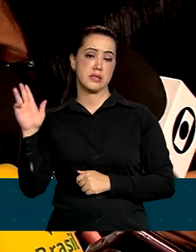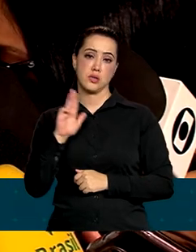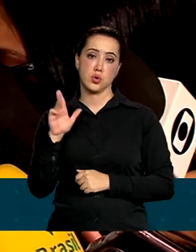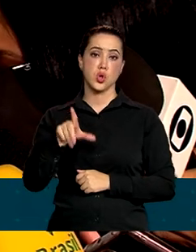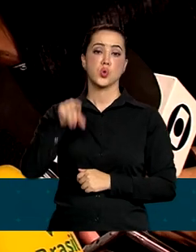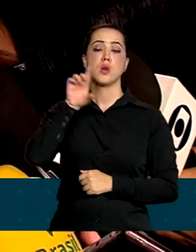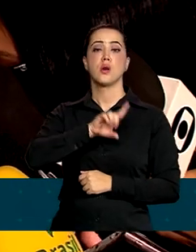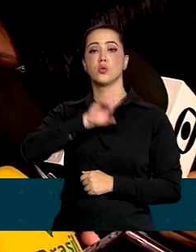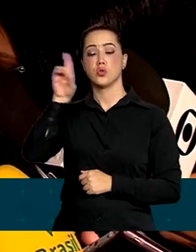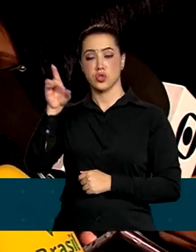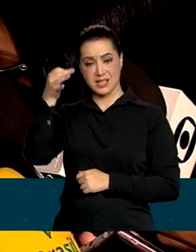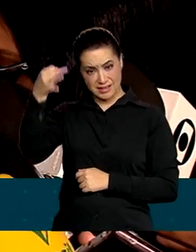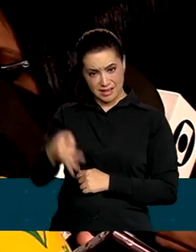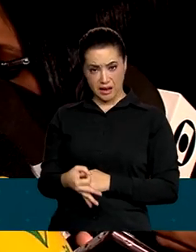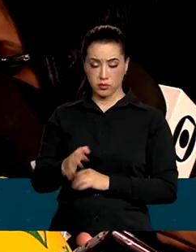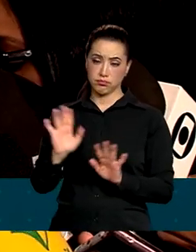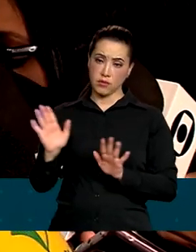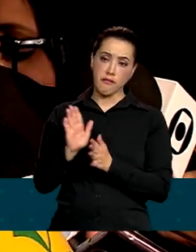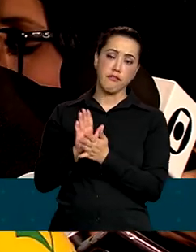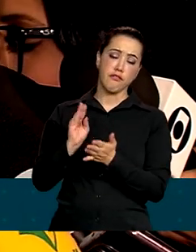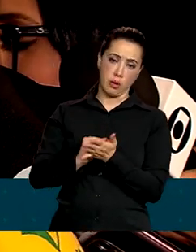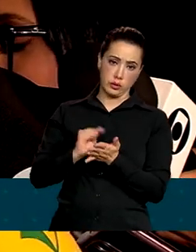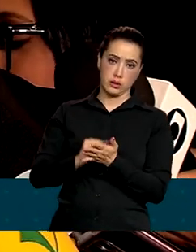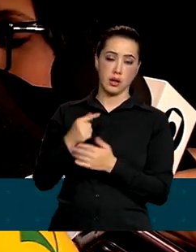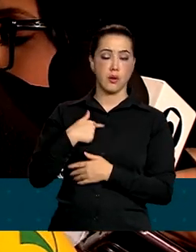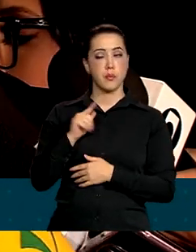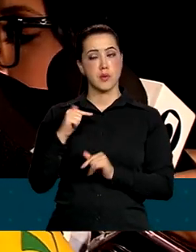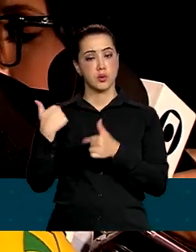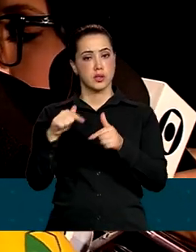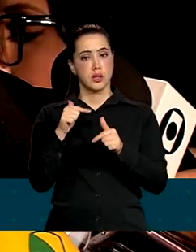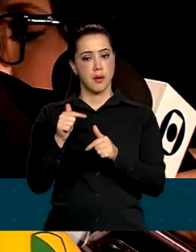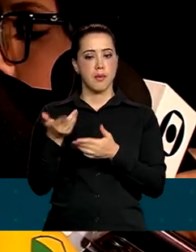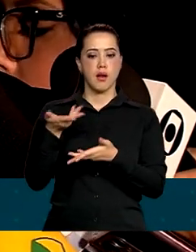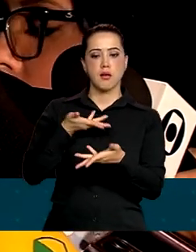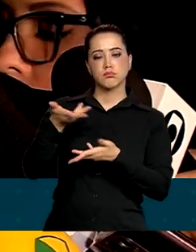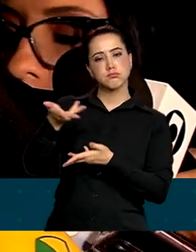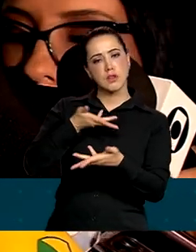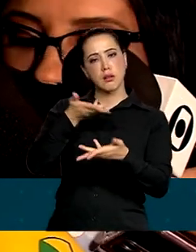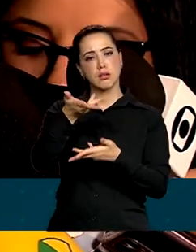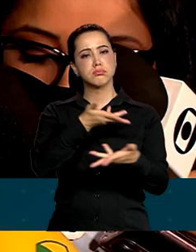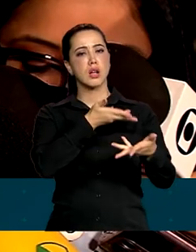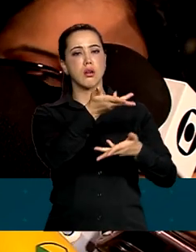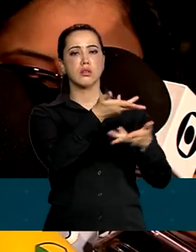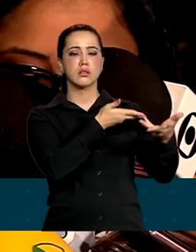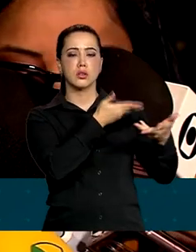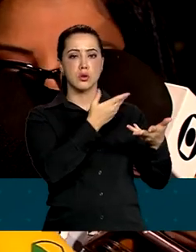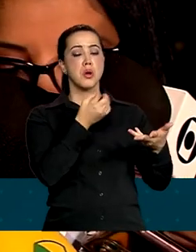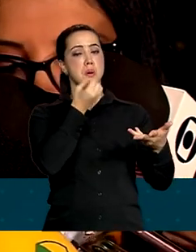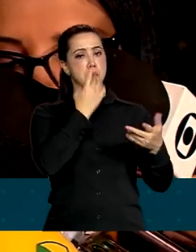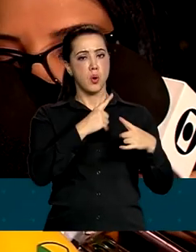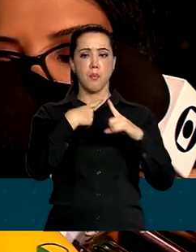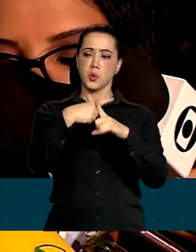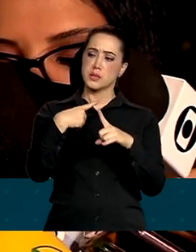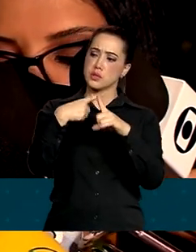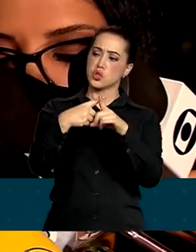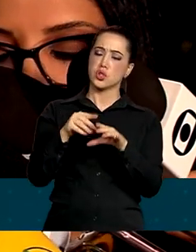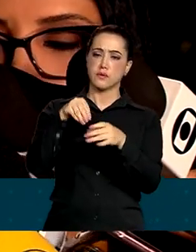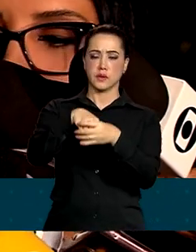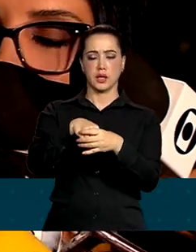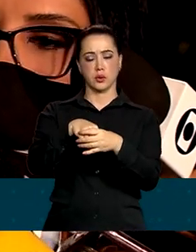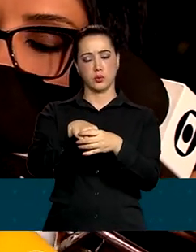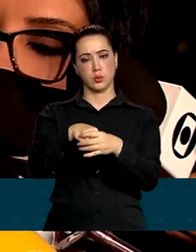data, o que eu acho que, e o meu trabalho é alimentar esse ambiente extremamente positivo que eu vejo no Congresso Nacional,